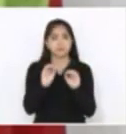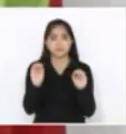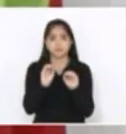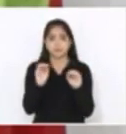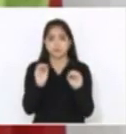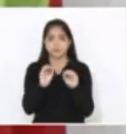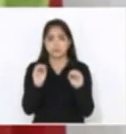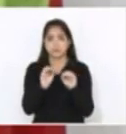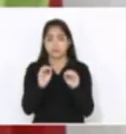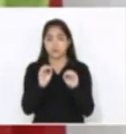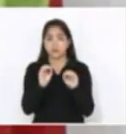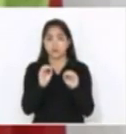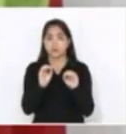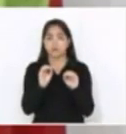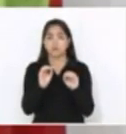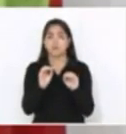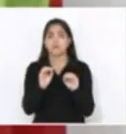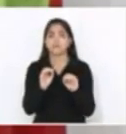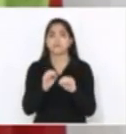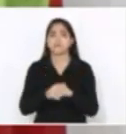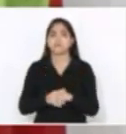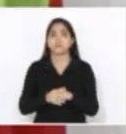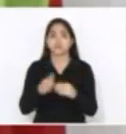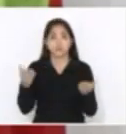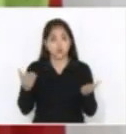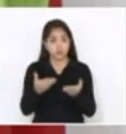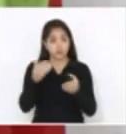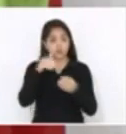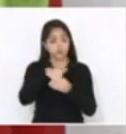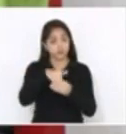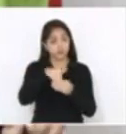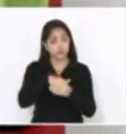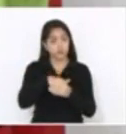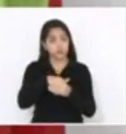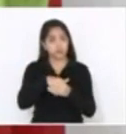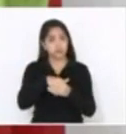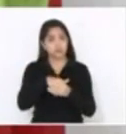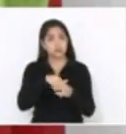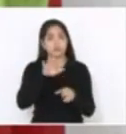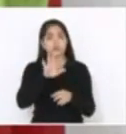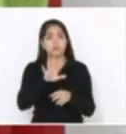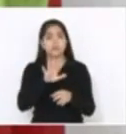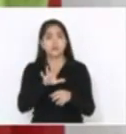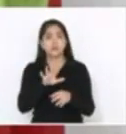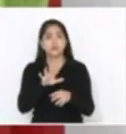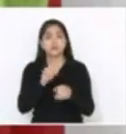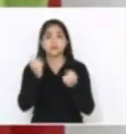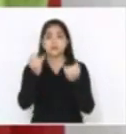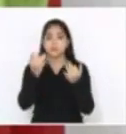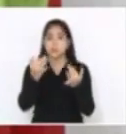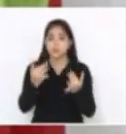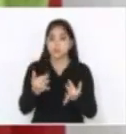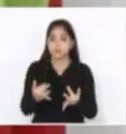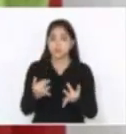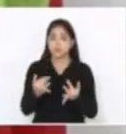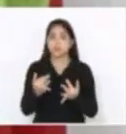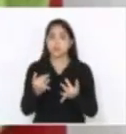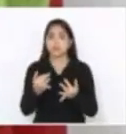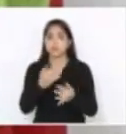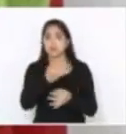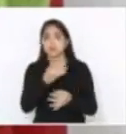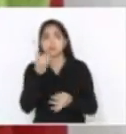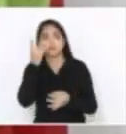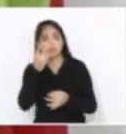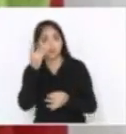ao objeto que nós estamos votando. E eu fiz questão, e obviamente que isso não quer dizer que o deputado vai